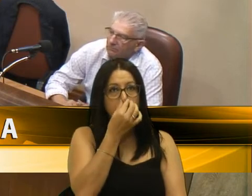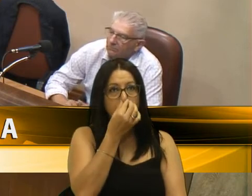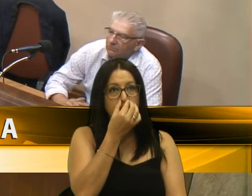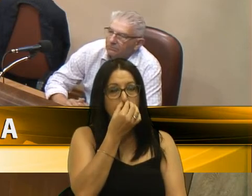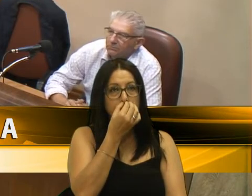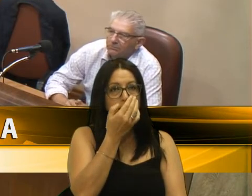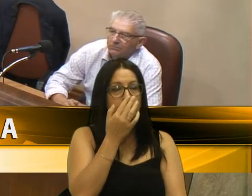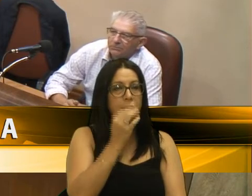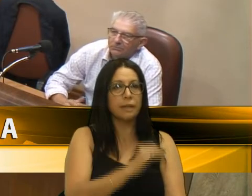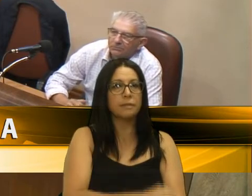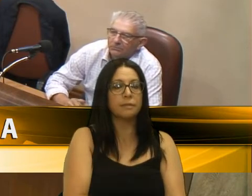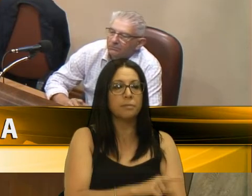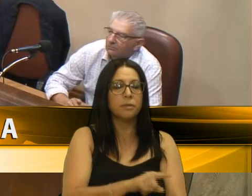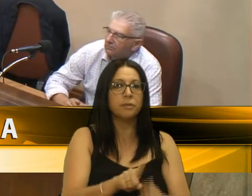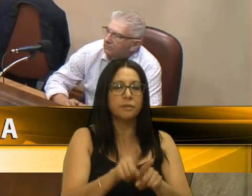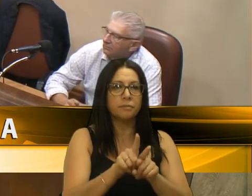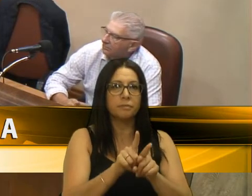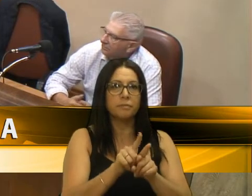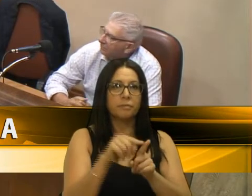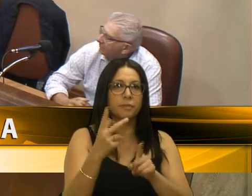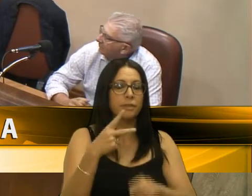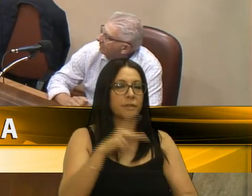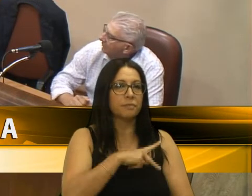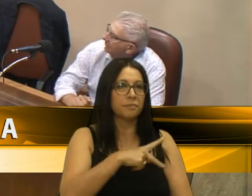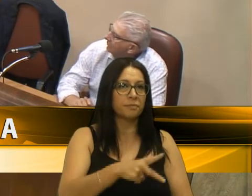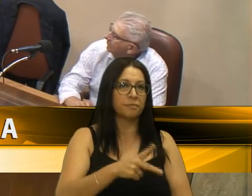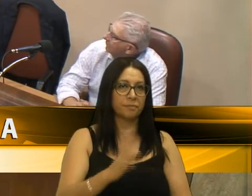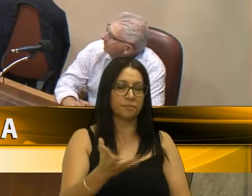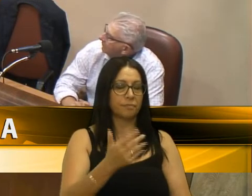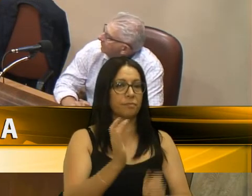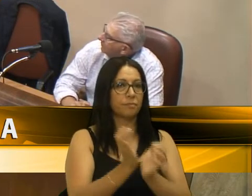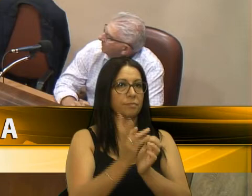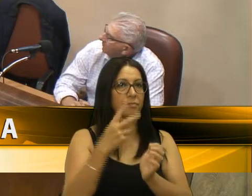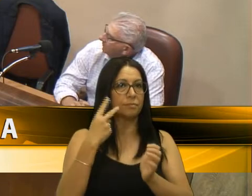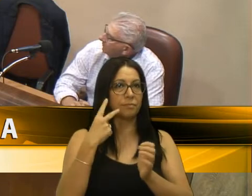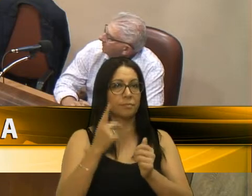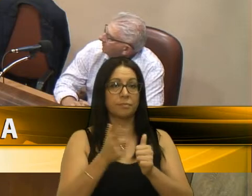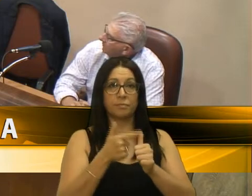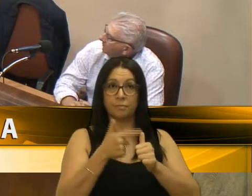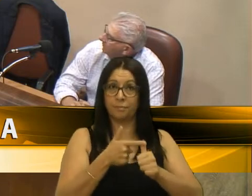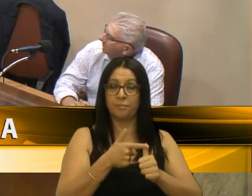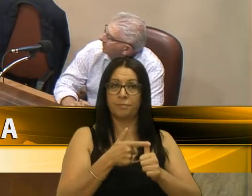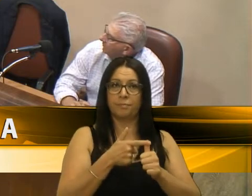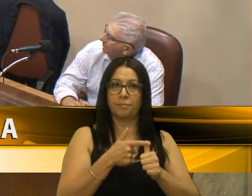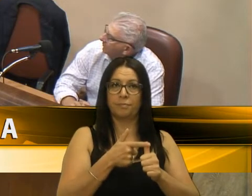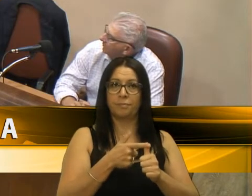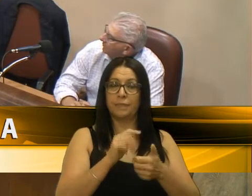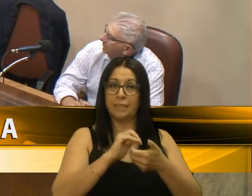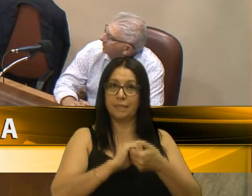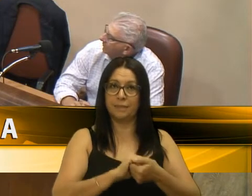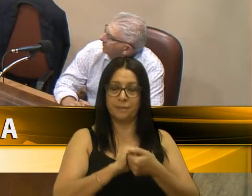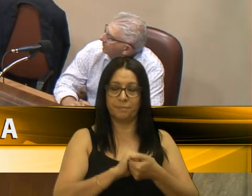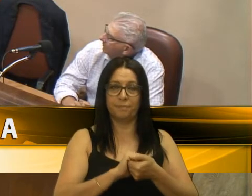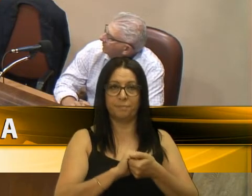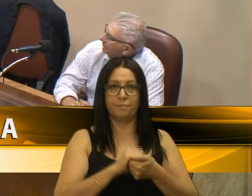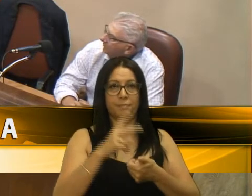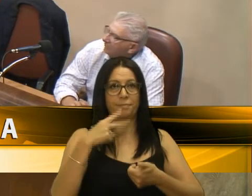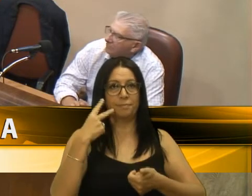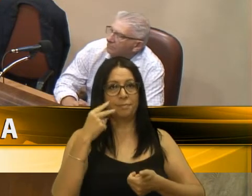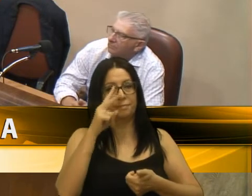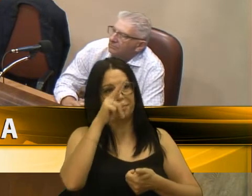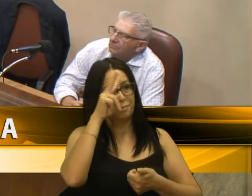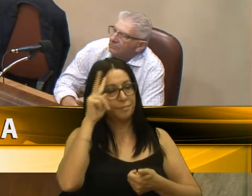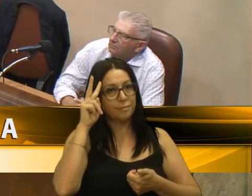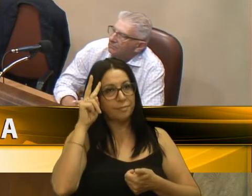Senhor presidente, nobres pares, colegas vereadores, primeiro inicialmente saudar o vereador Velocino